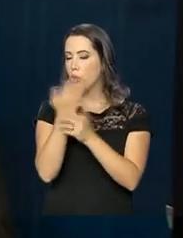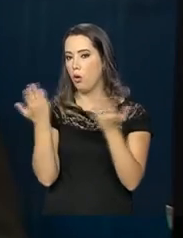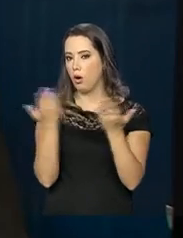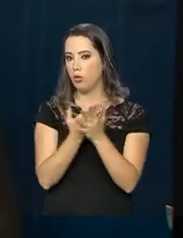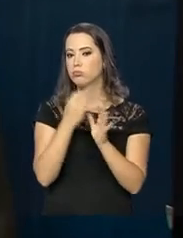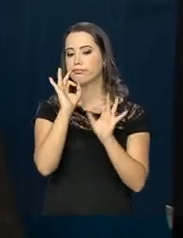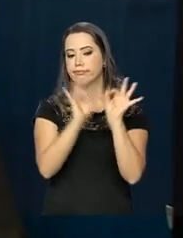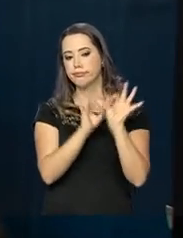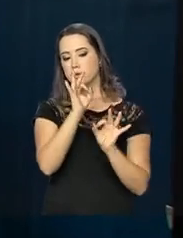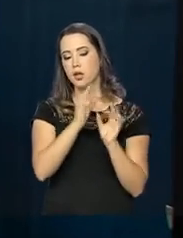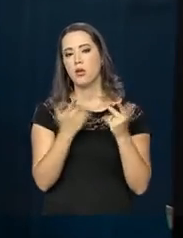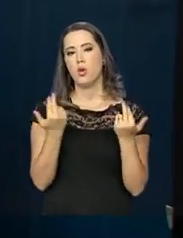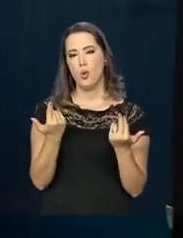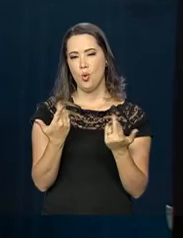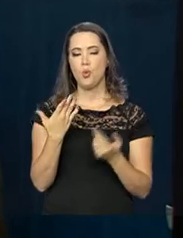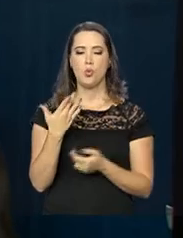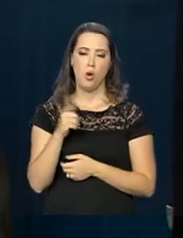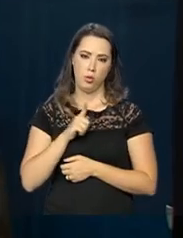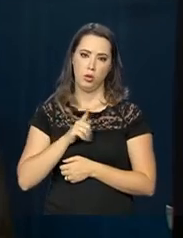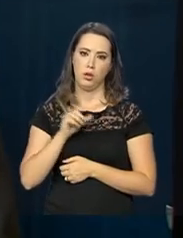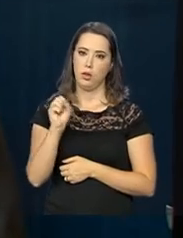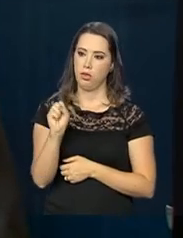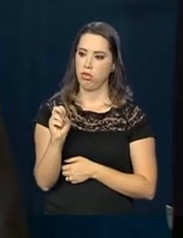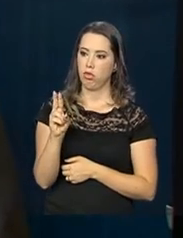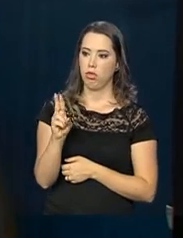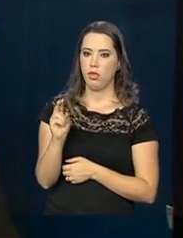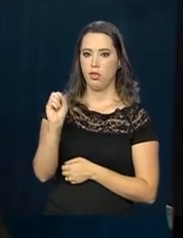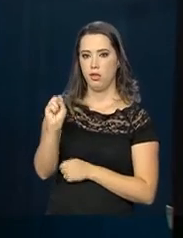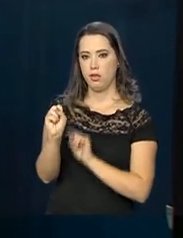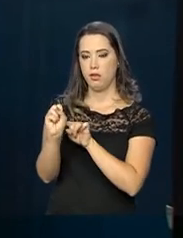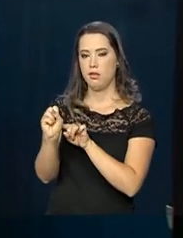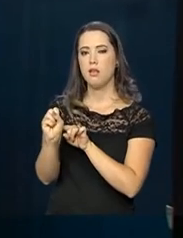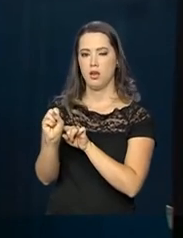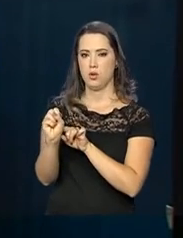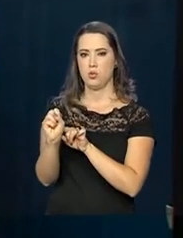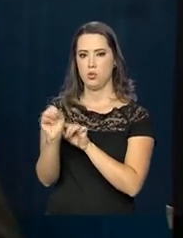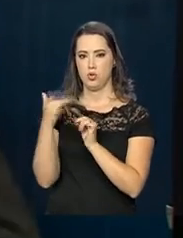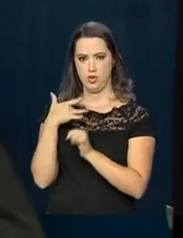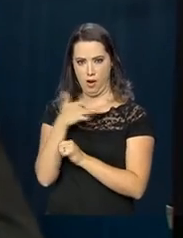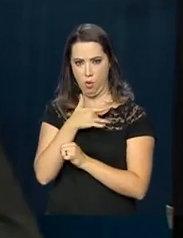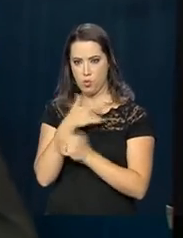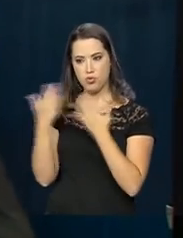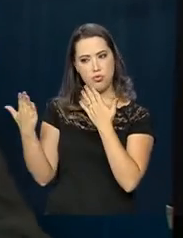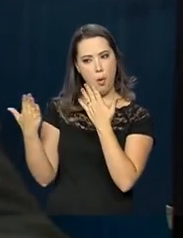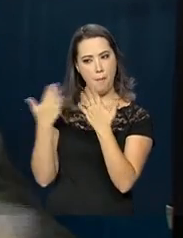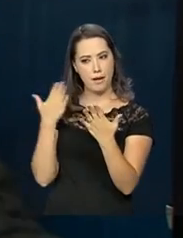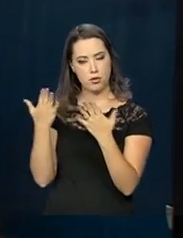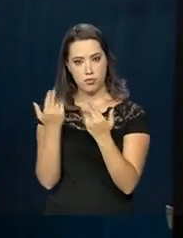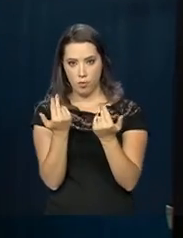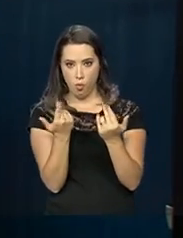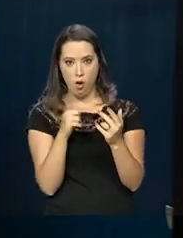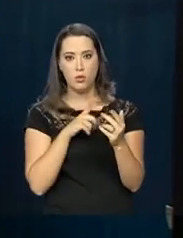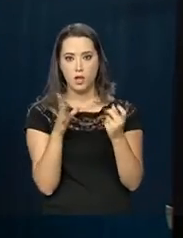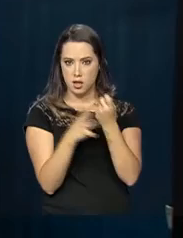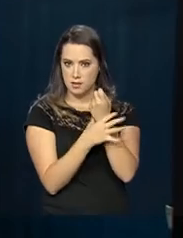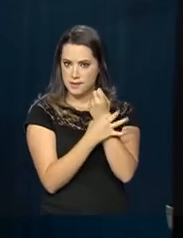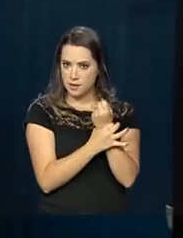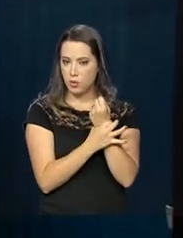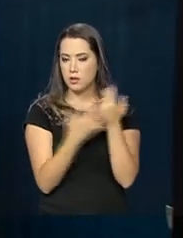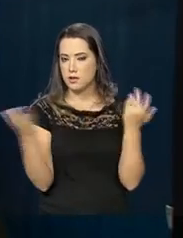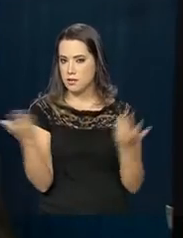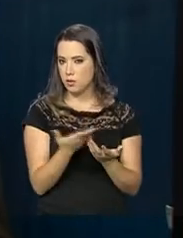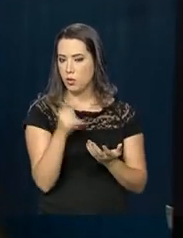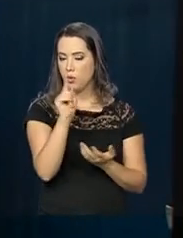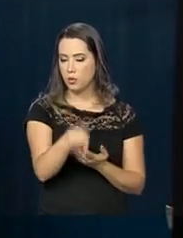moldes do SUS, o Sistema Único de Saúde, promovendo, então, uma integração entre todos esses órgãos de